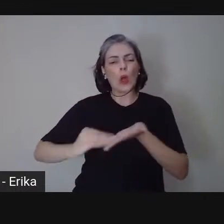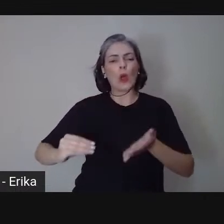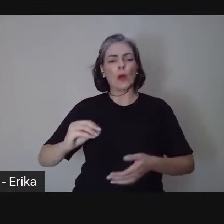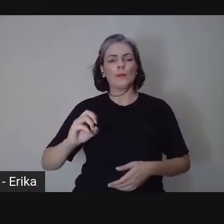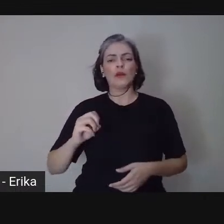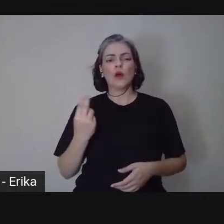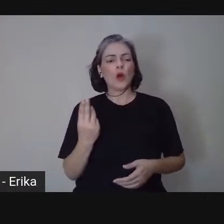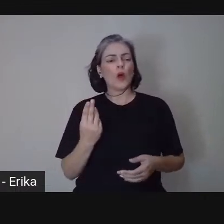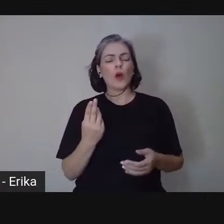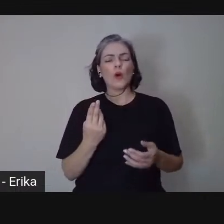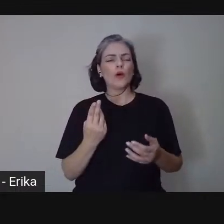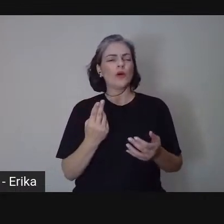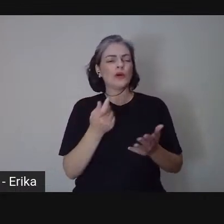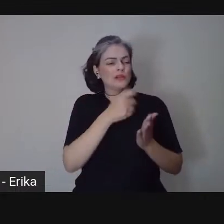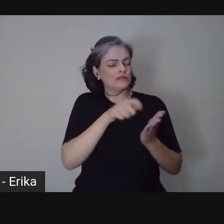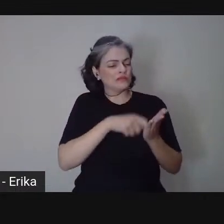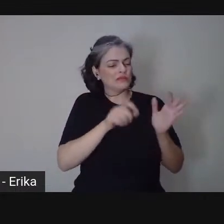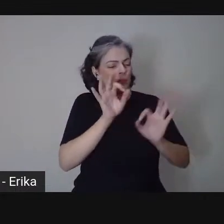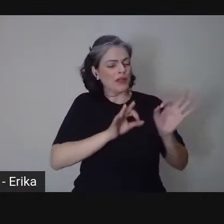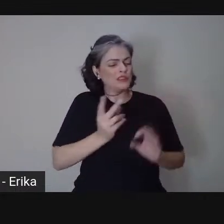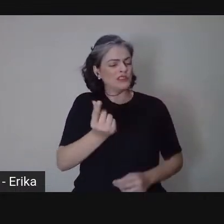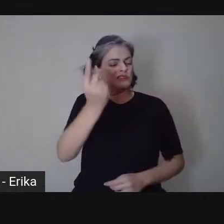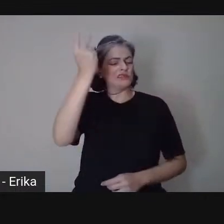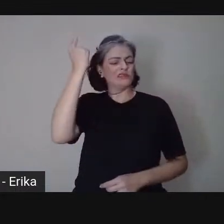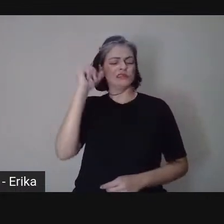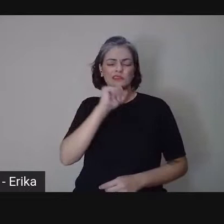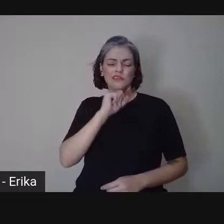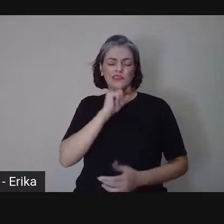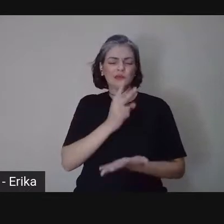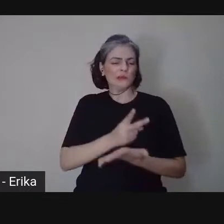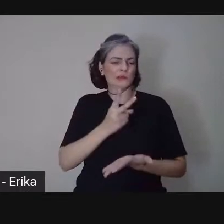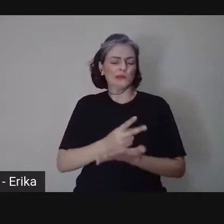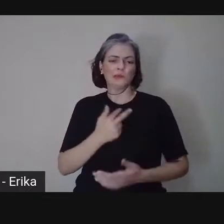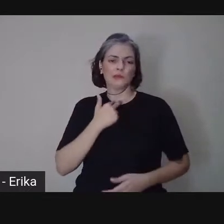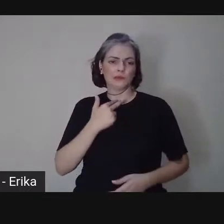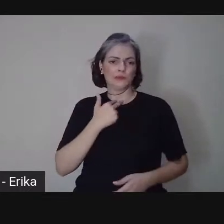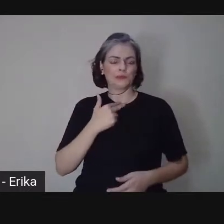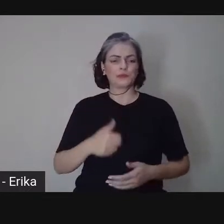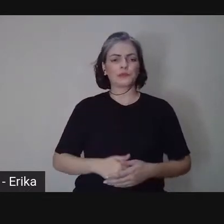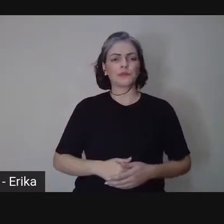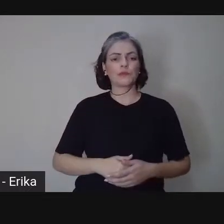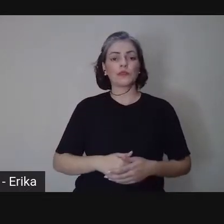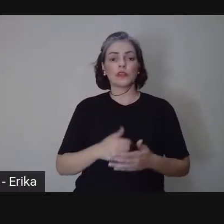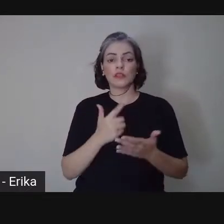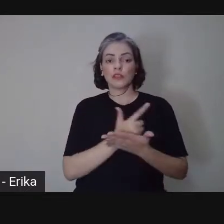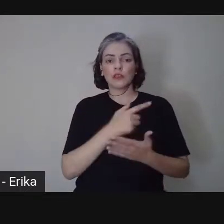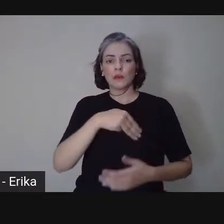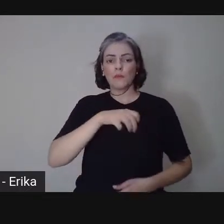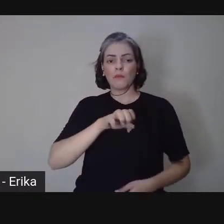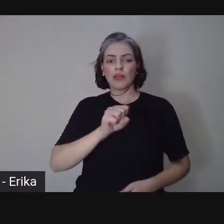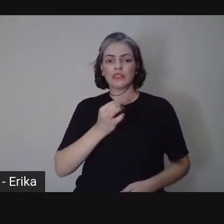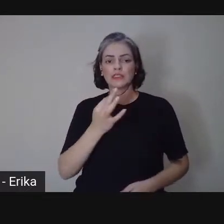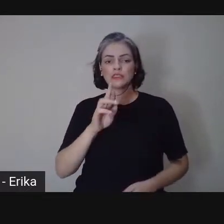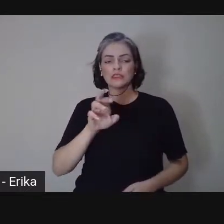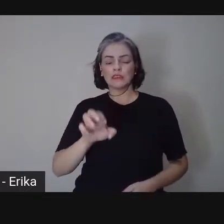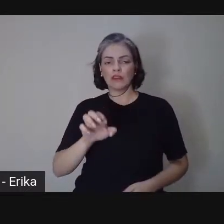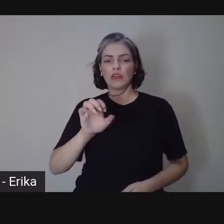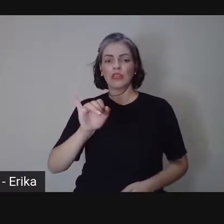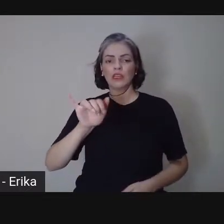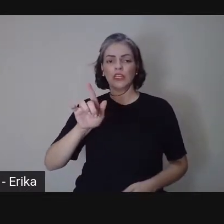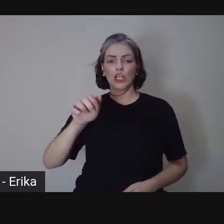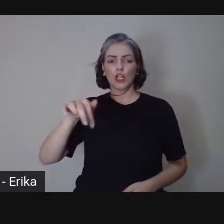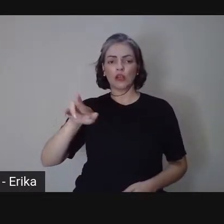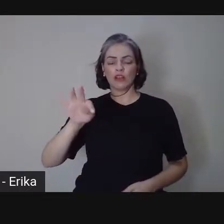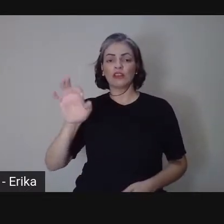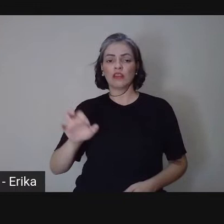obsoletos, entre outras. Em O Mestre Ignorante, Rancière nos conta a história de Joseph Jacotot,